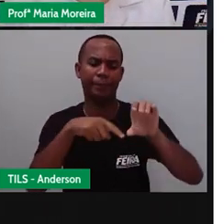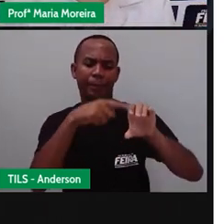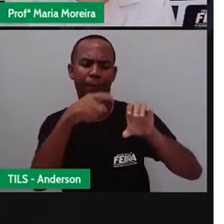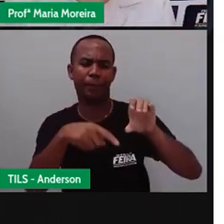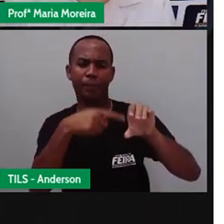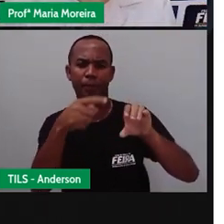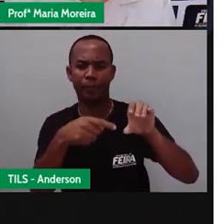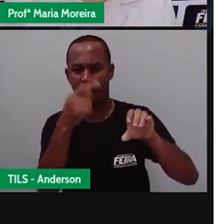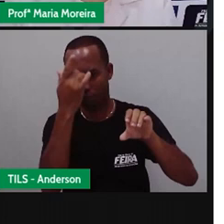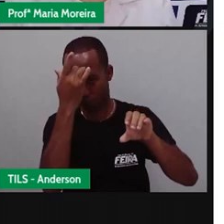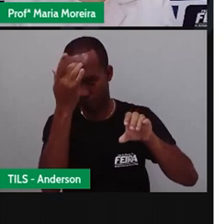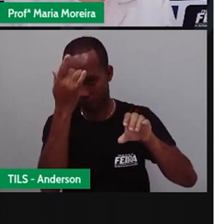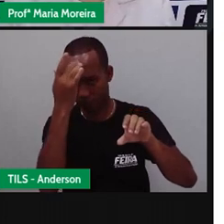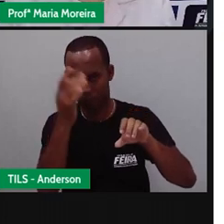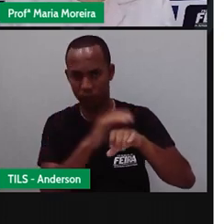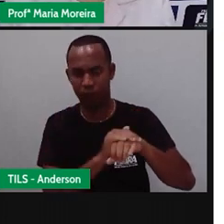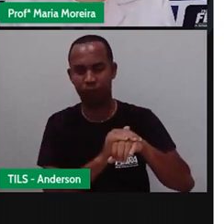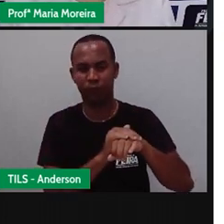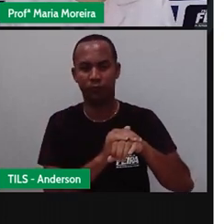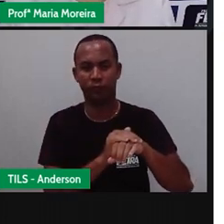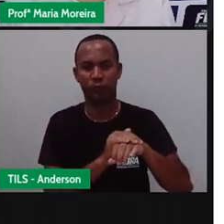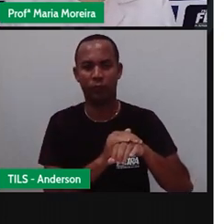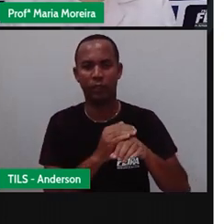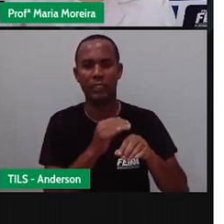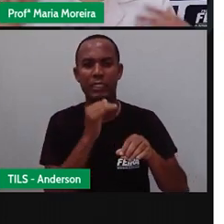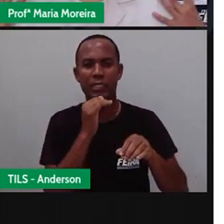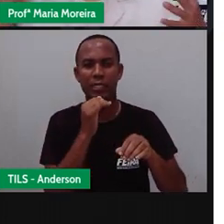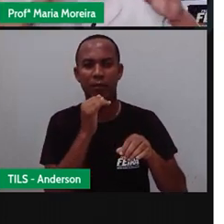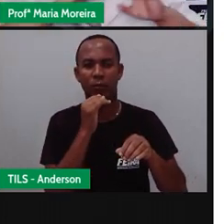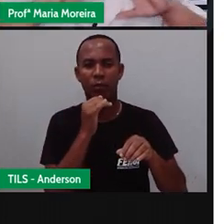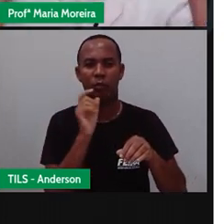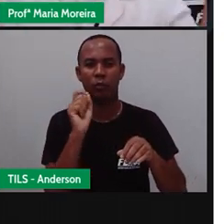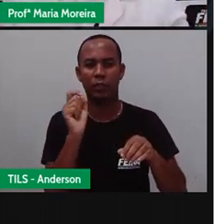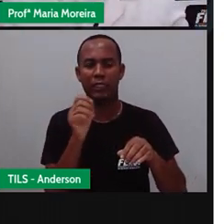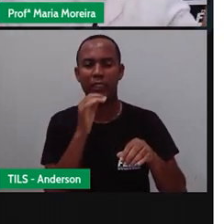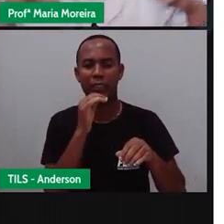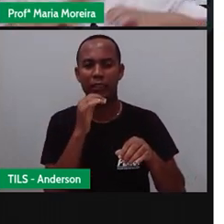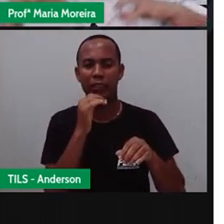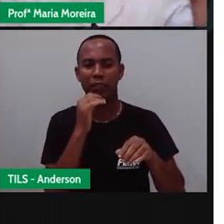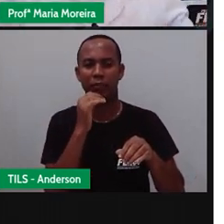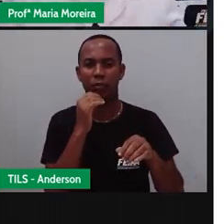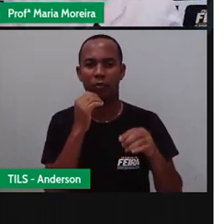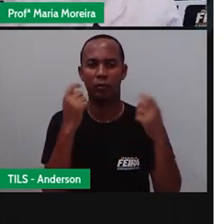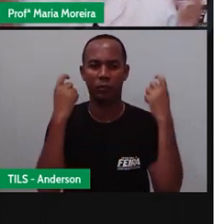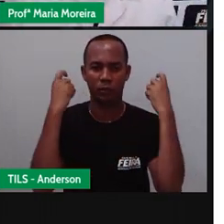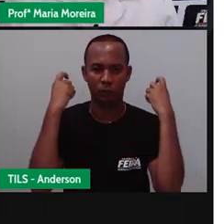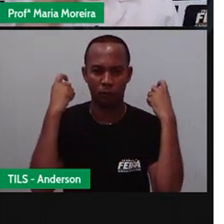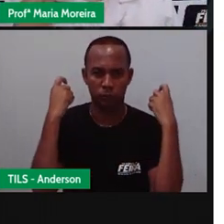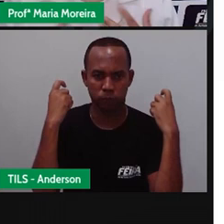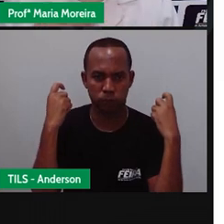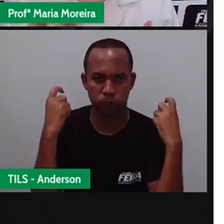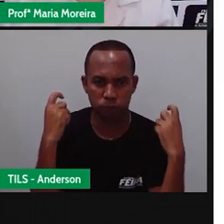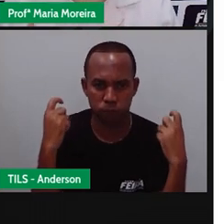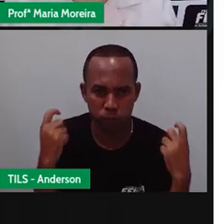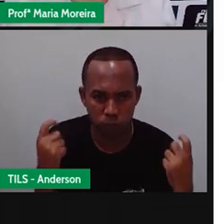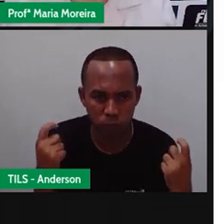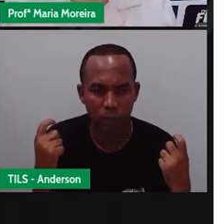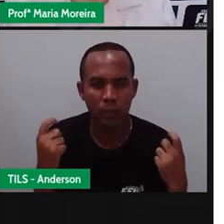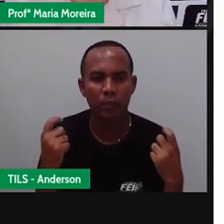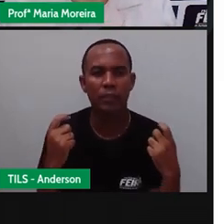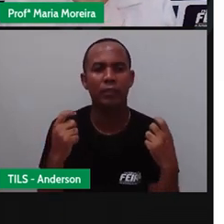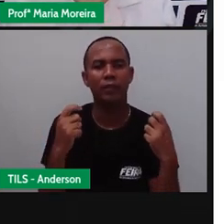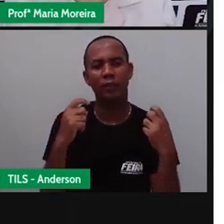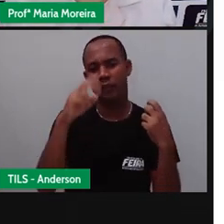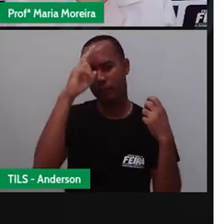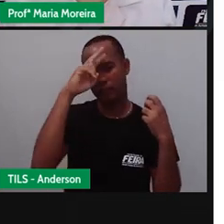mais fácil. Um trenó, né? É só lembrar aí, né? Da imagem do trenó lá do Papai Noel. Ou para esquisar aí na